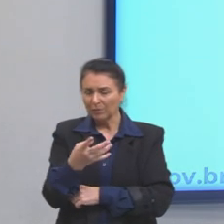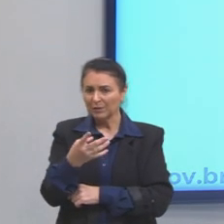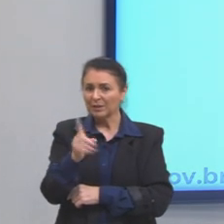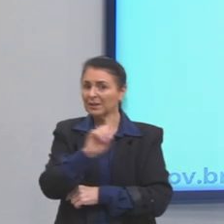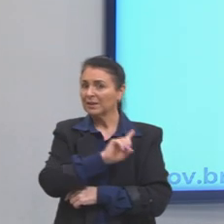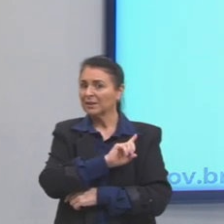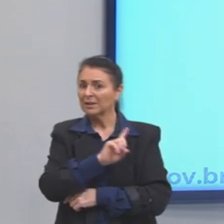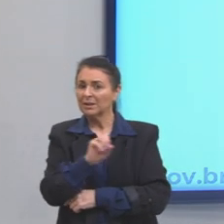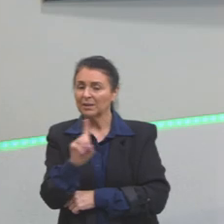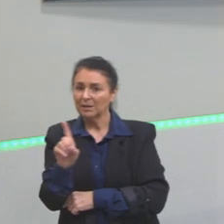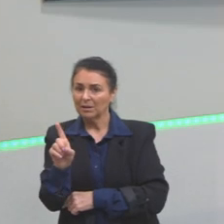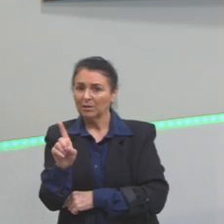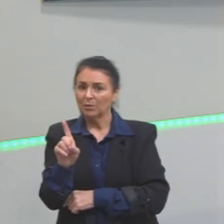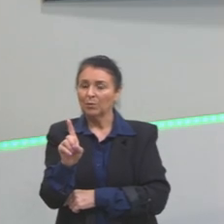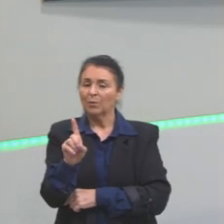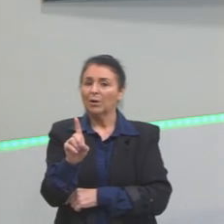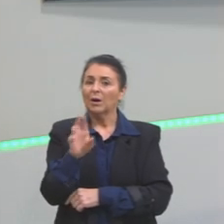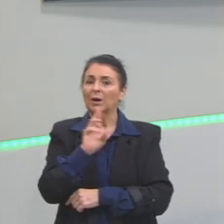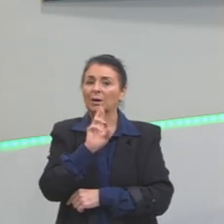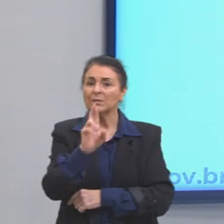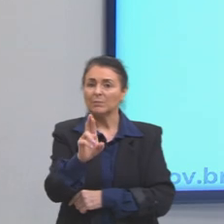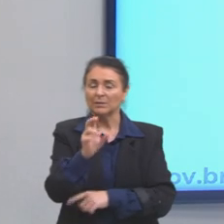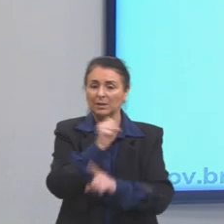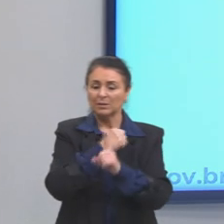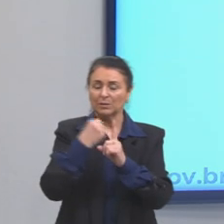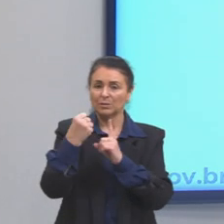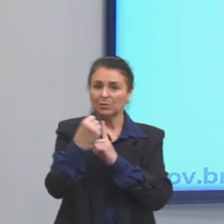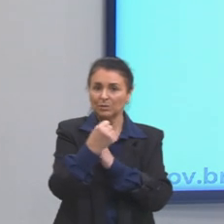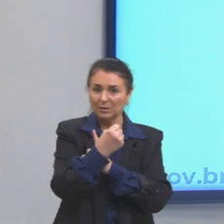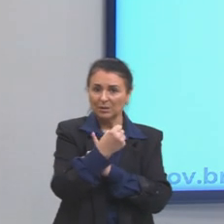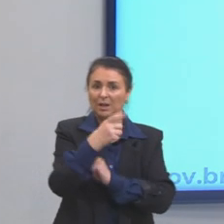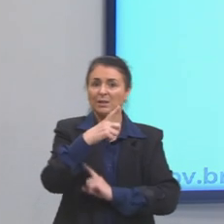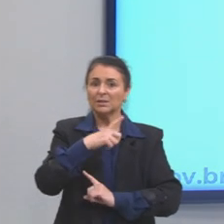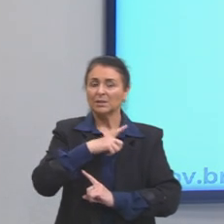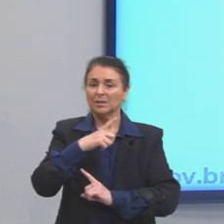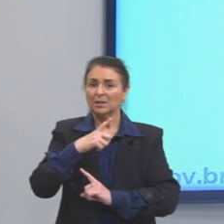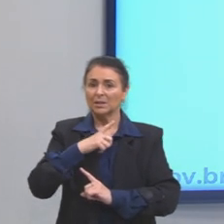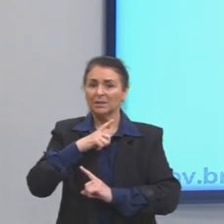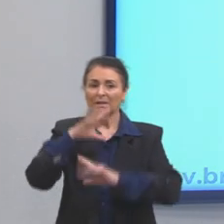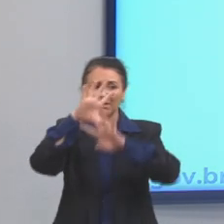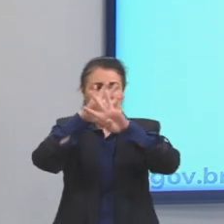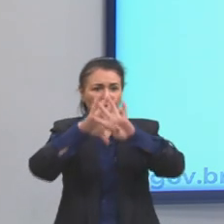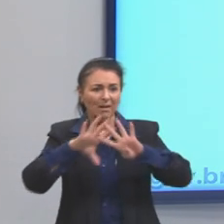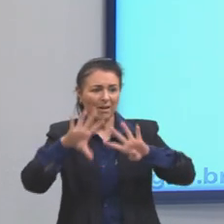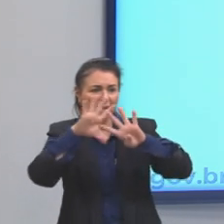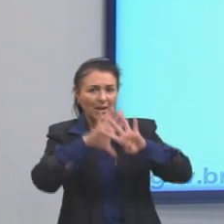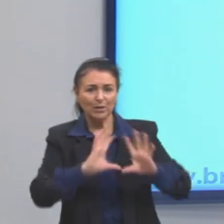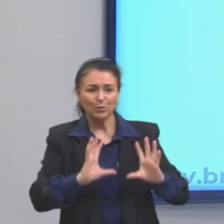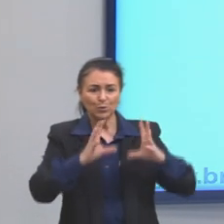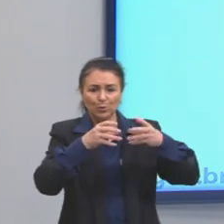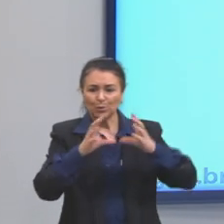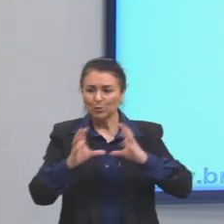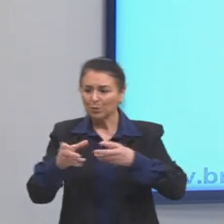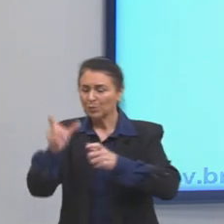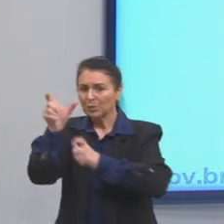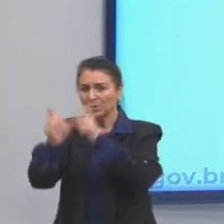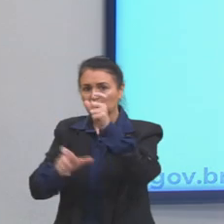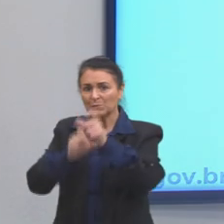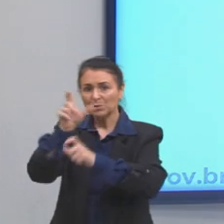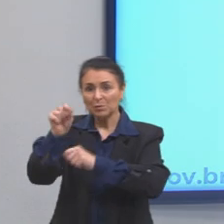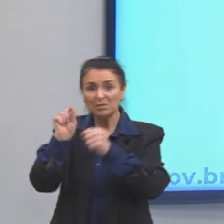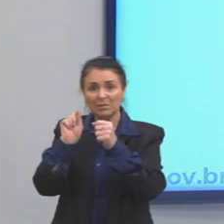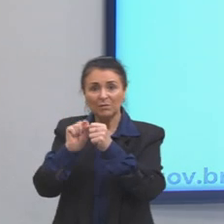alternativa correta, a sociedade é formada por redes de funções que as pessoas desempenham